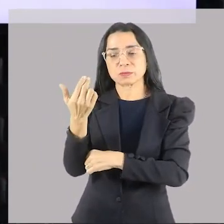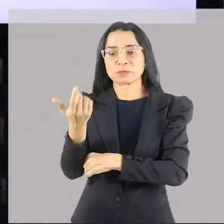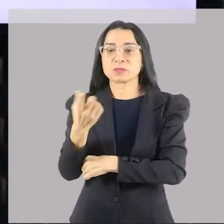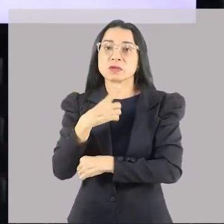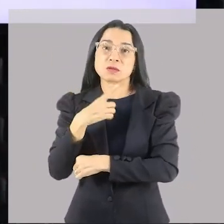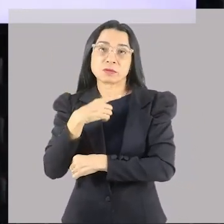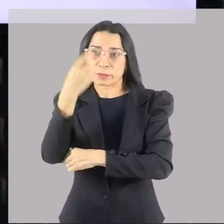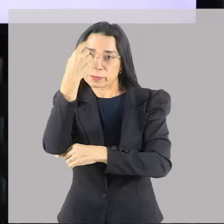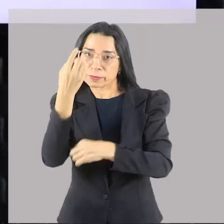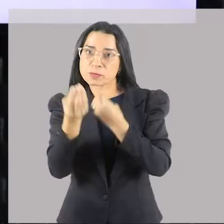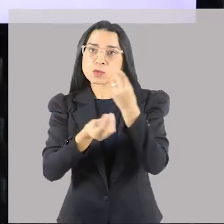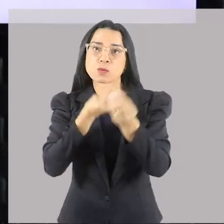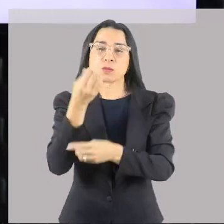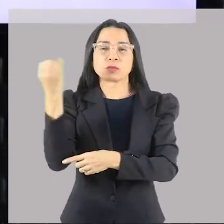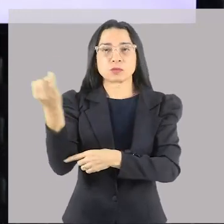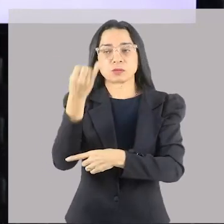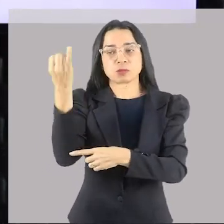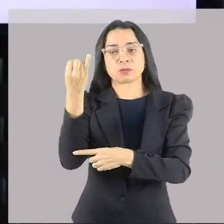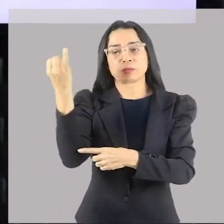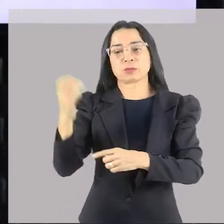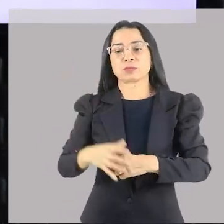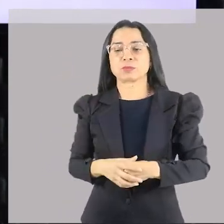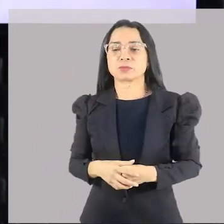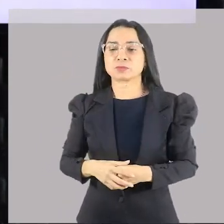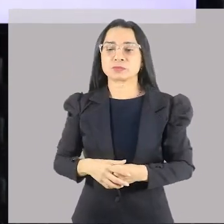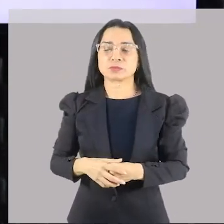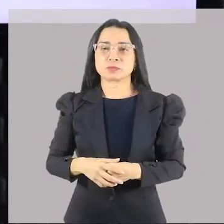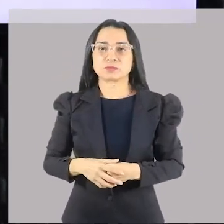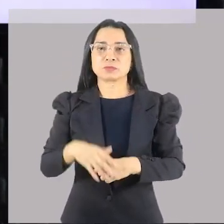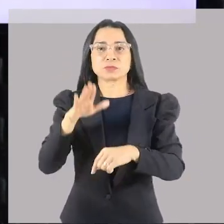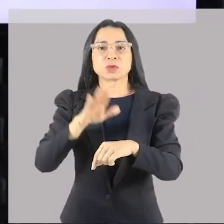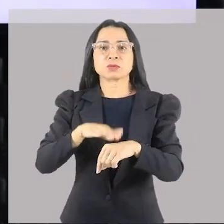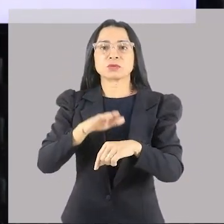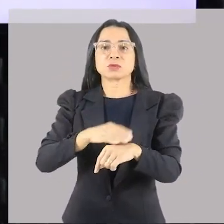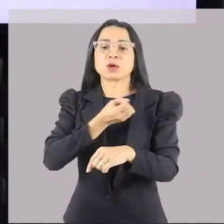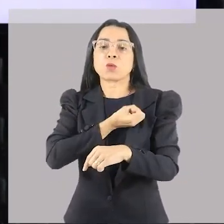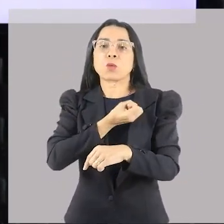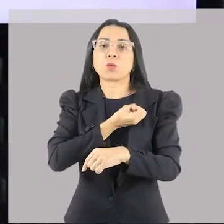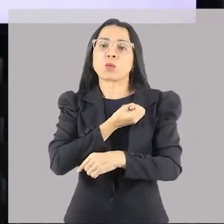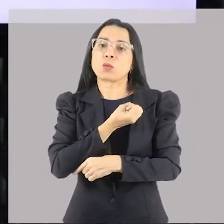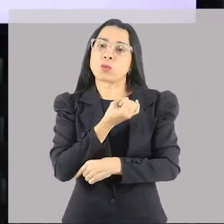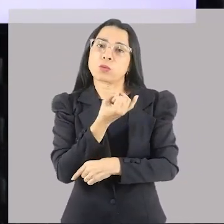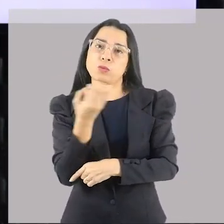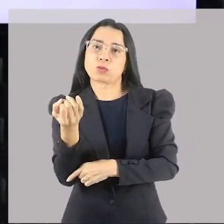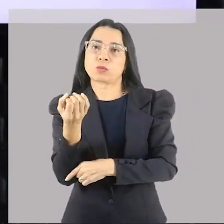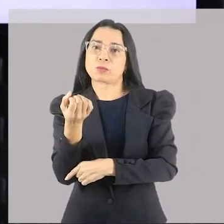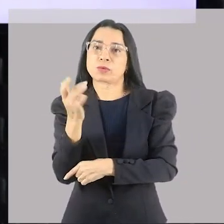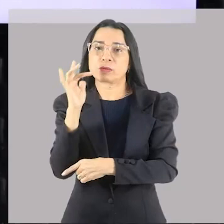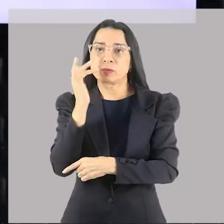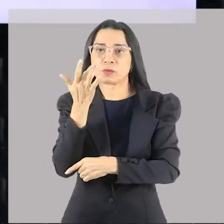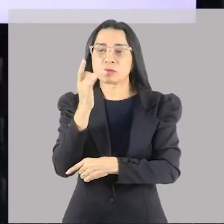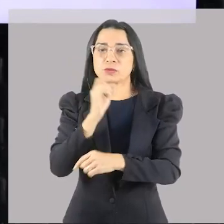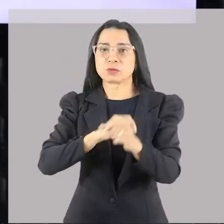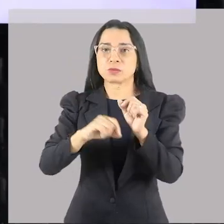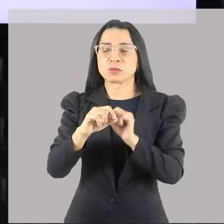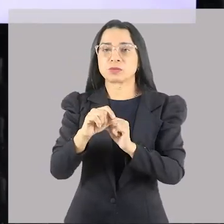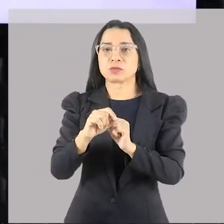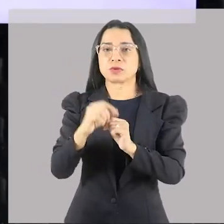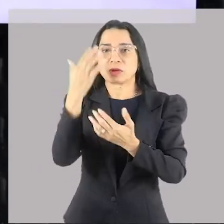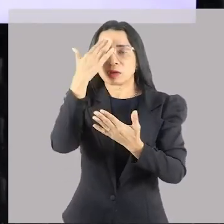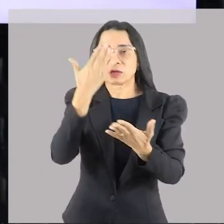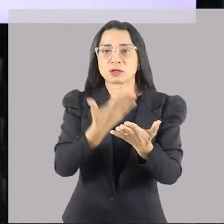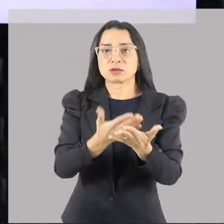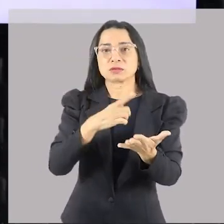Há uma homenagem a divindades com obras de proporções estruturais. Tem um negócio chamado número de ouro, que os gregos desenvolvem através de um número que eles